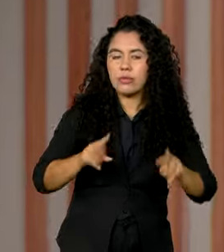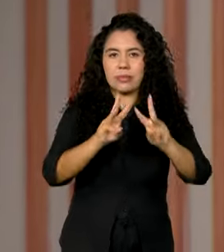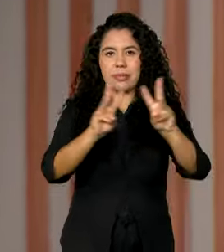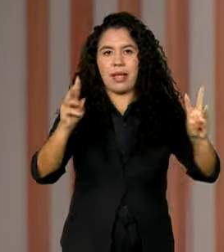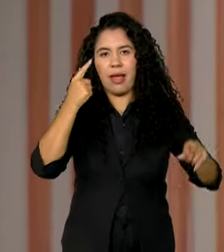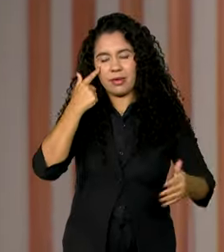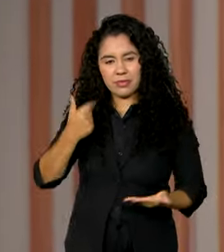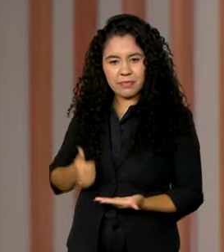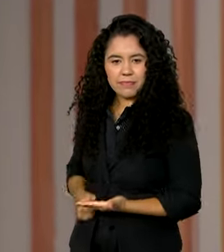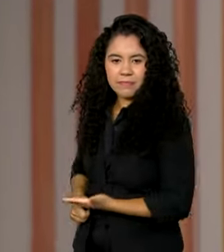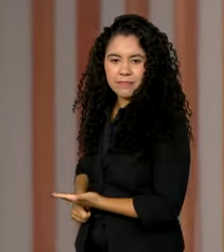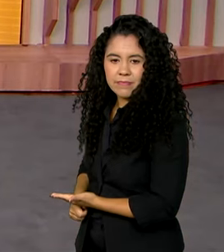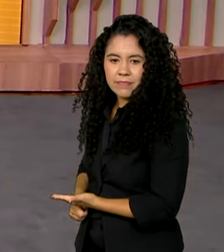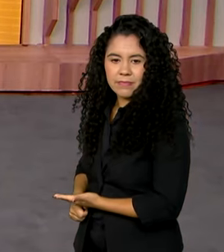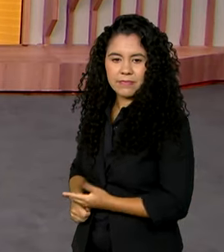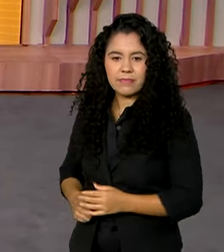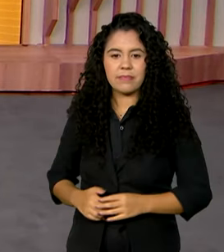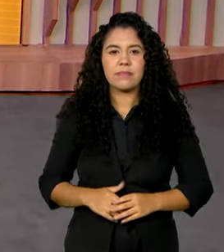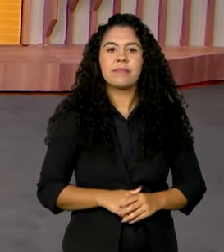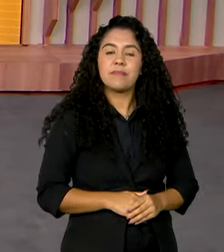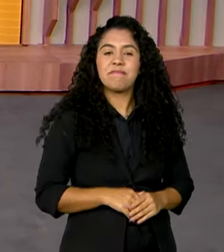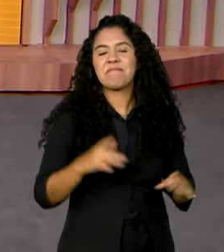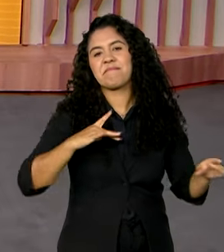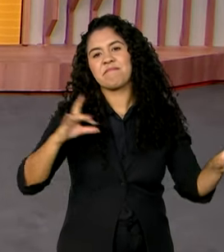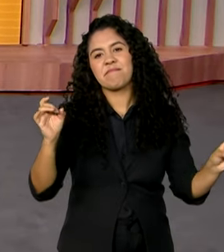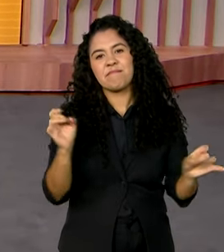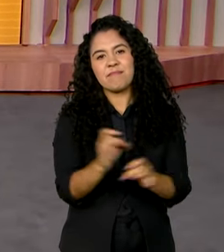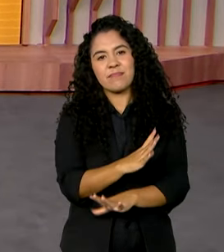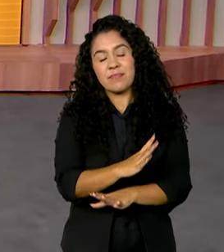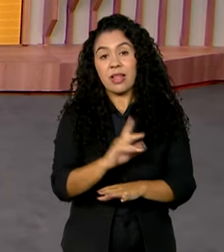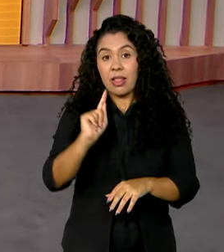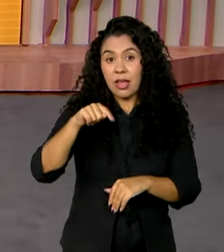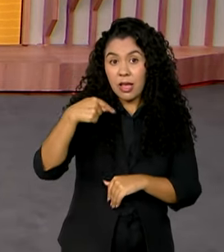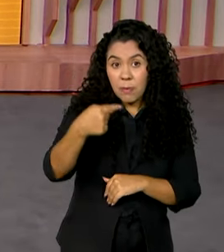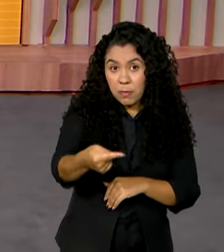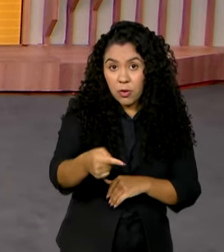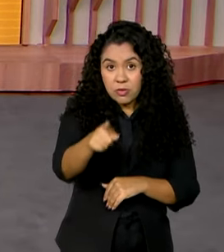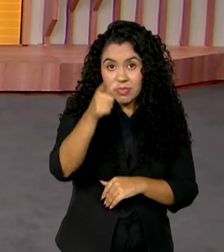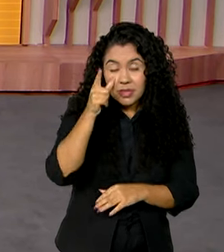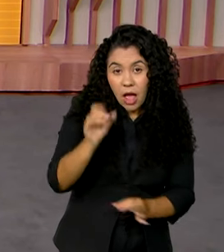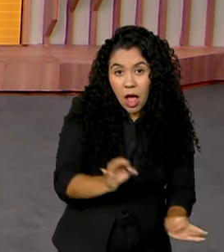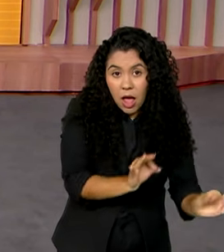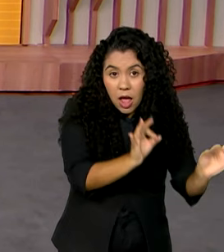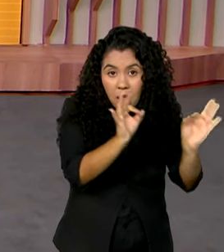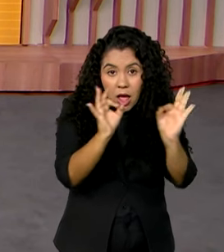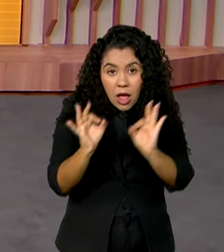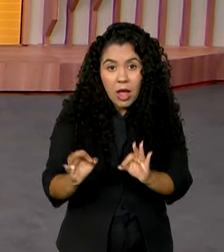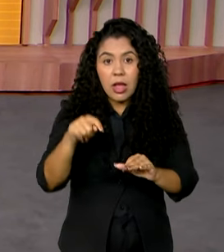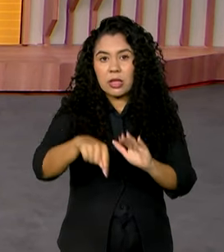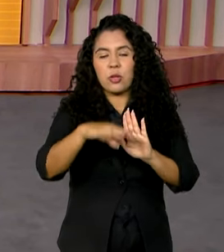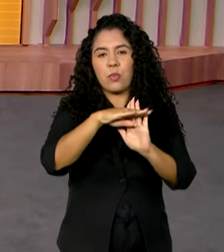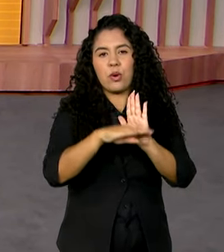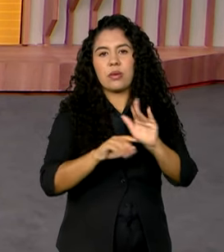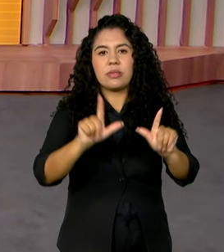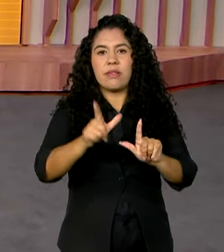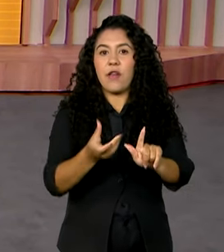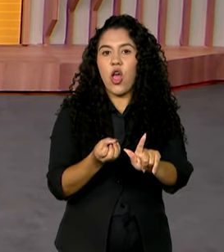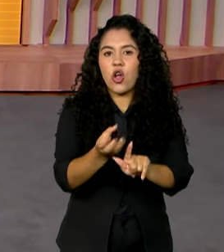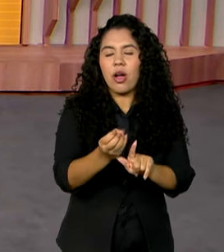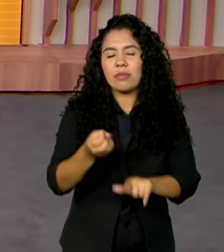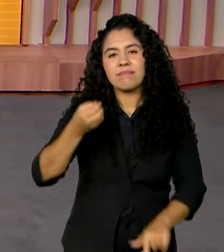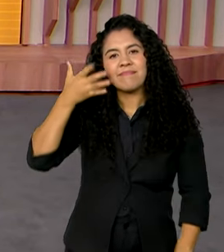na sua tela. E o Brasil em Dia fica por aqui. Daqui a pouco você confere aqui no canal GOV o